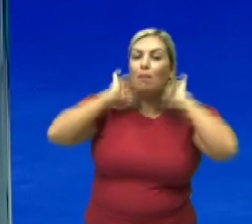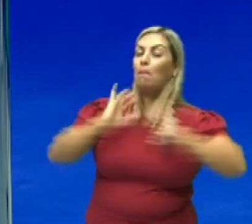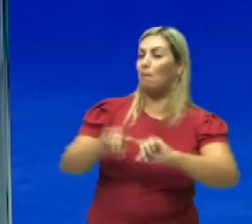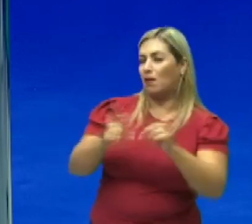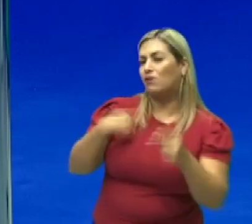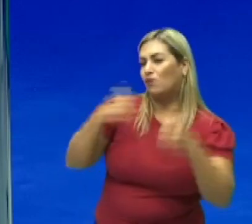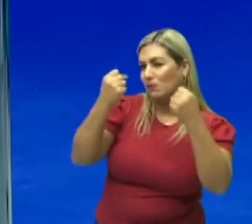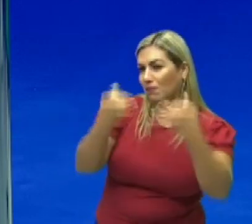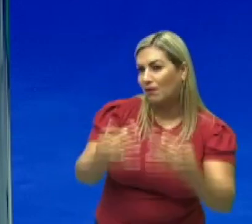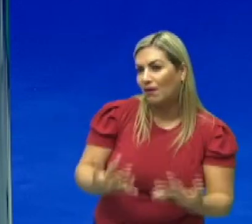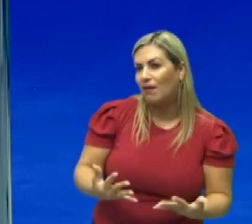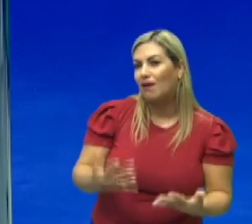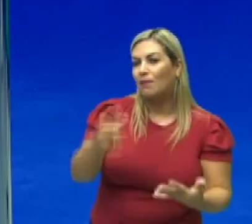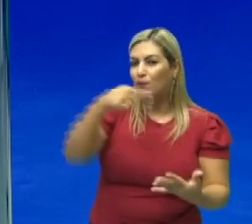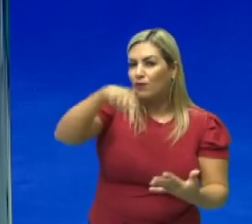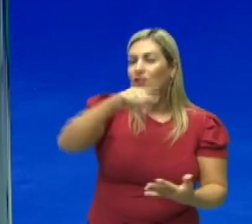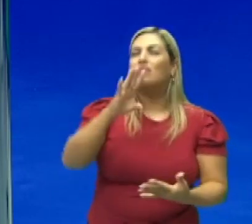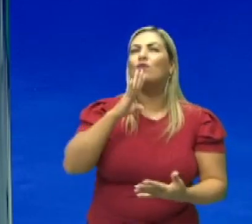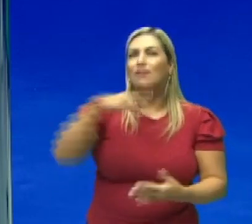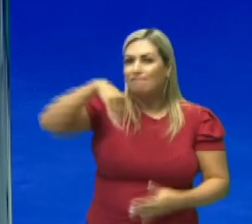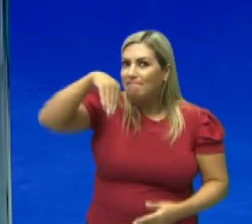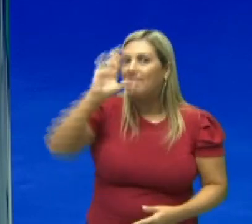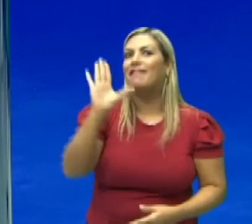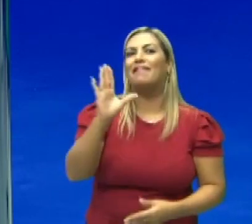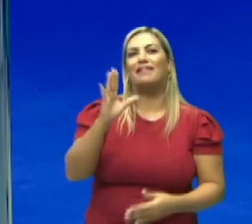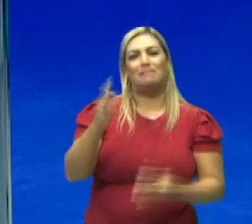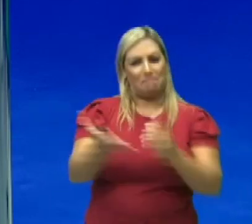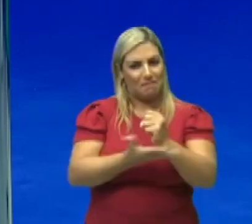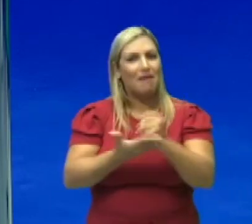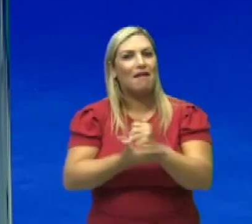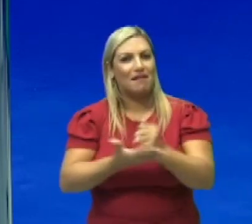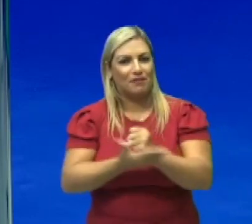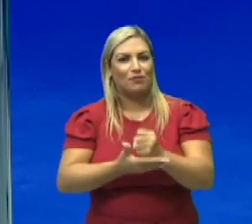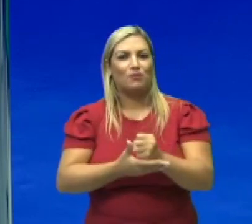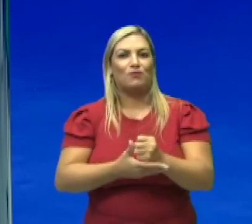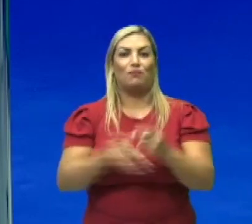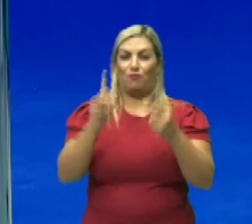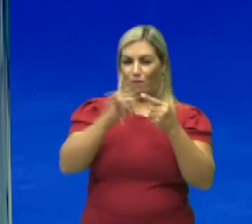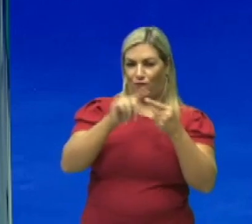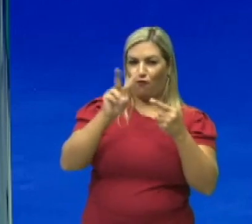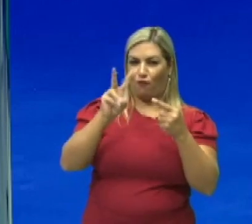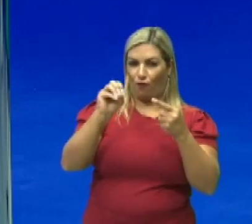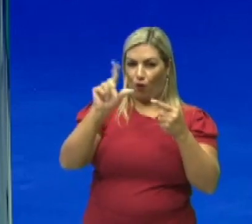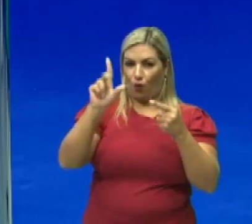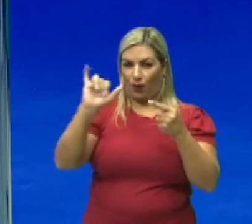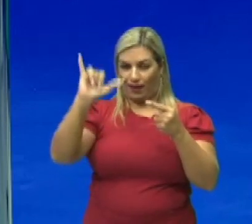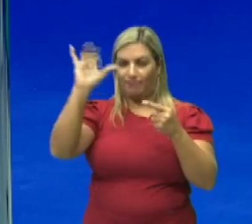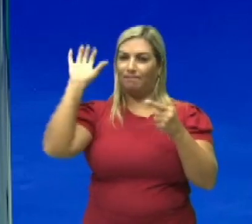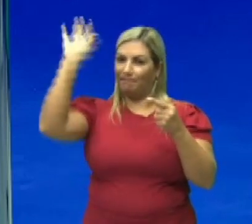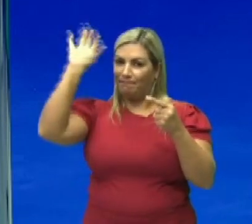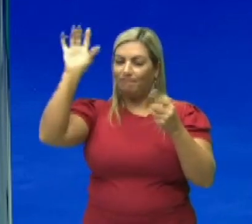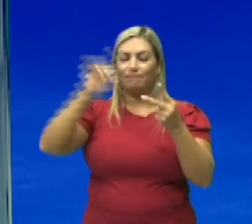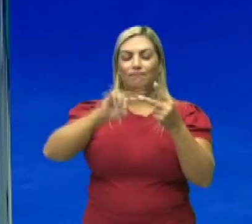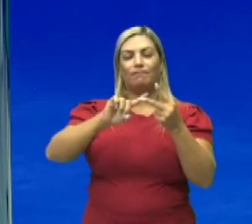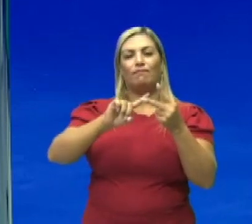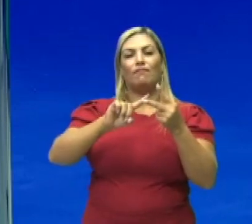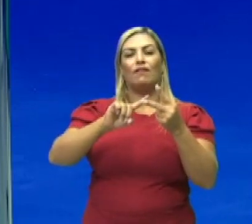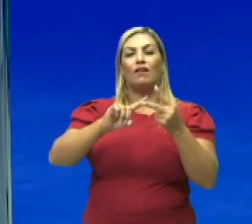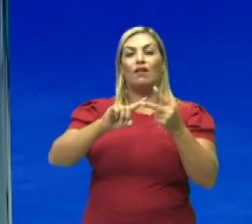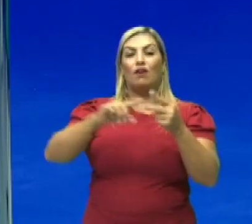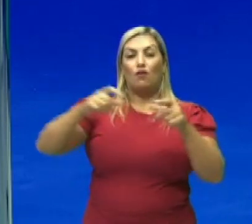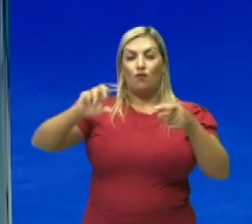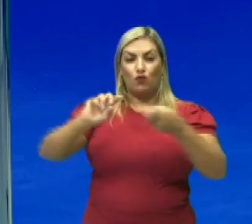falar para vocês o que vocês mais conhecem, o que está aí no básico, que são esses. O voleibol, o futsal, o handball